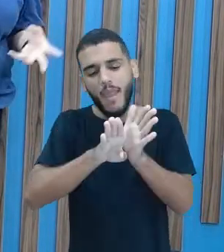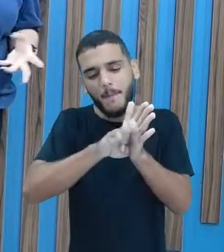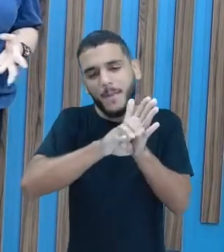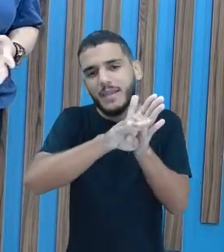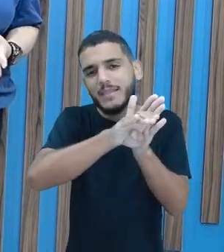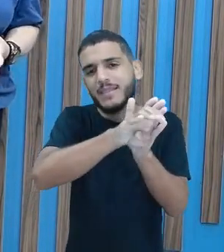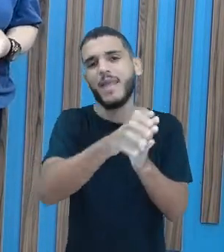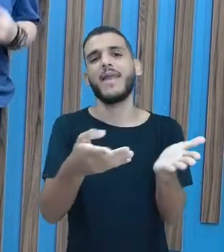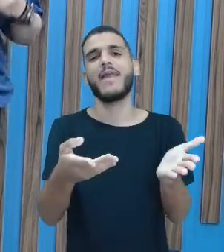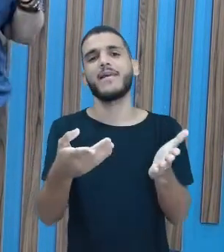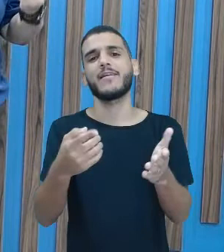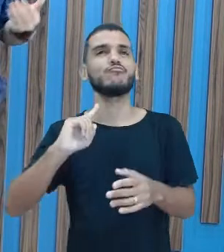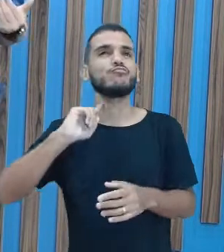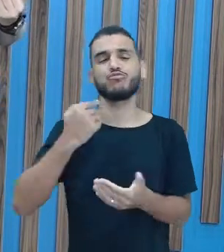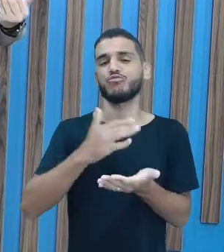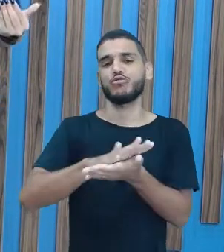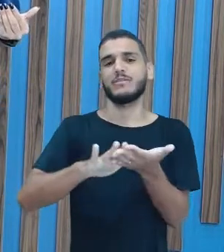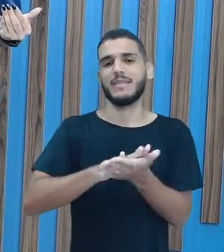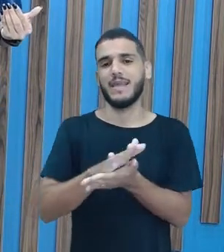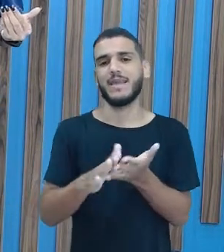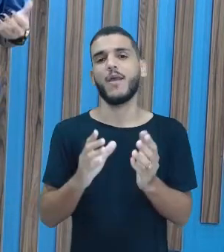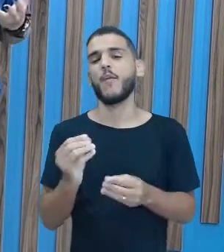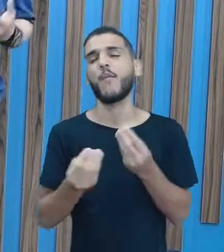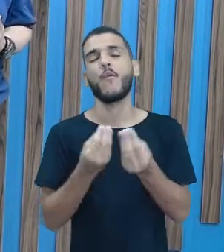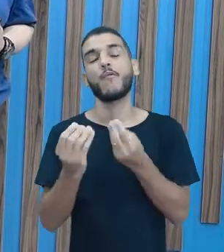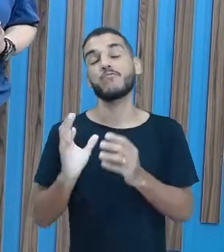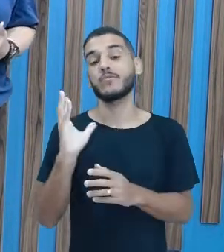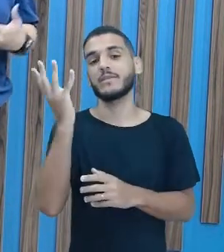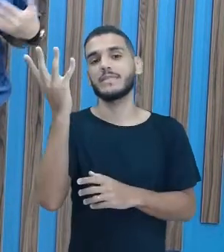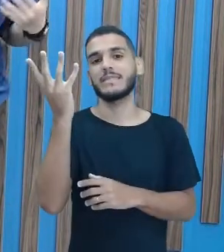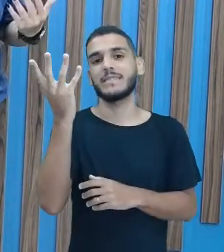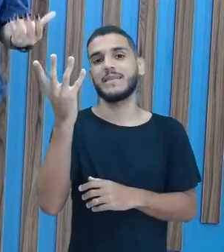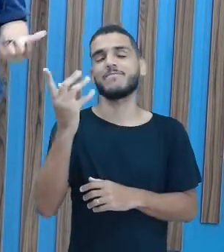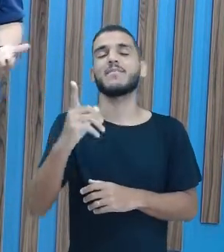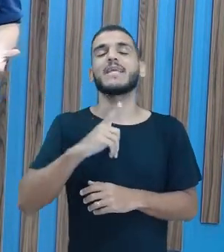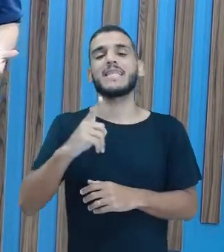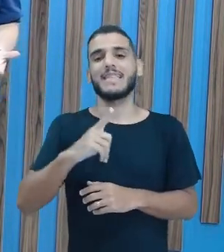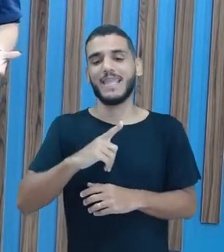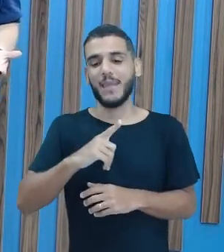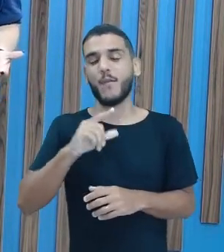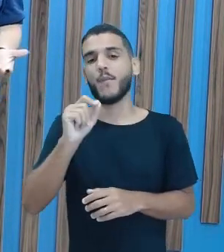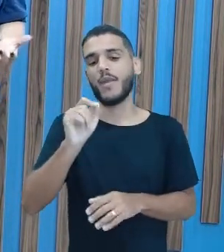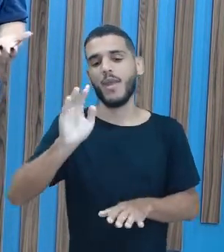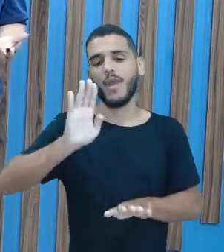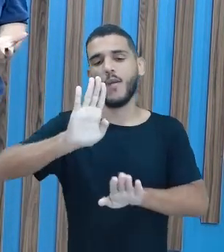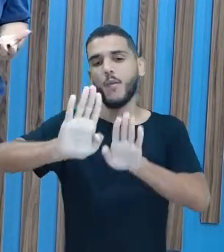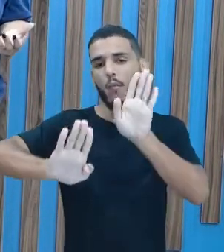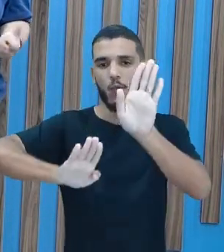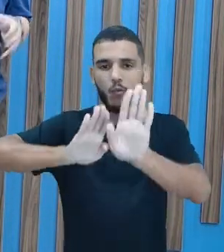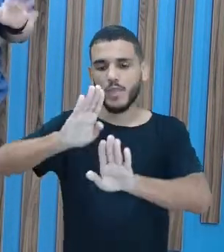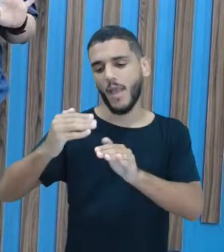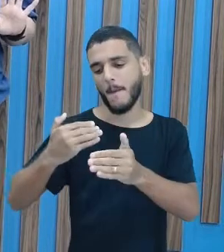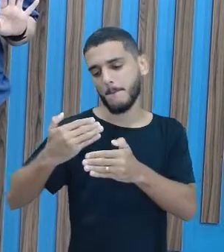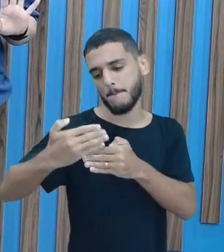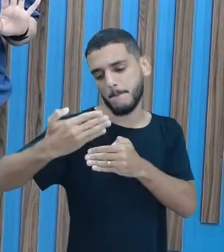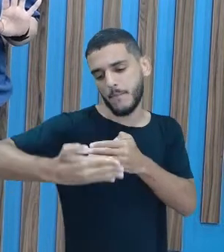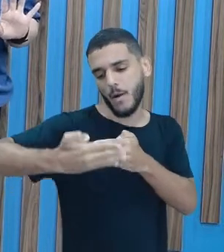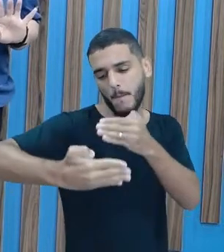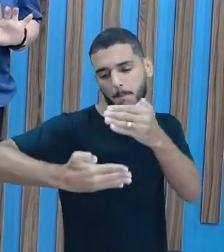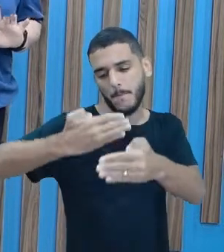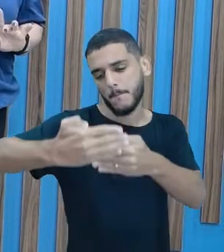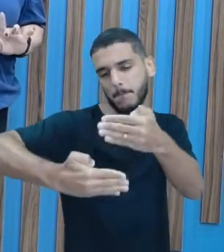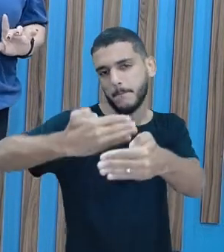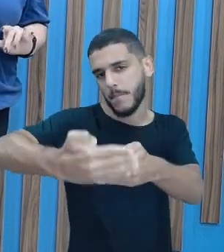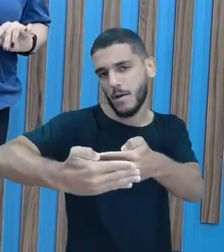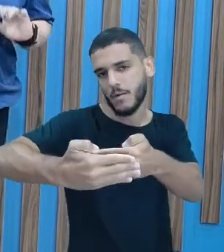sujeiras. E como é que isso acontece? Só se ela passar por um tratamento, não é? Então, olha aí a diferença.